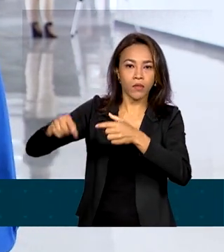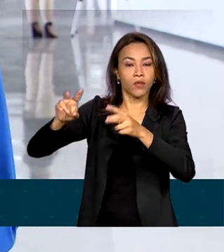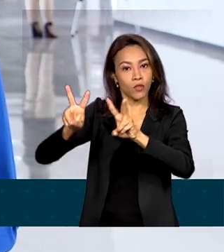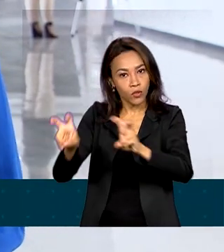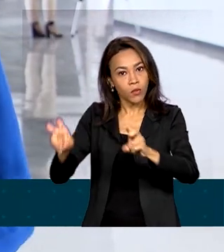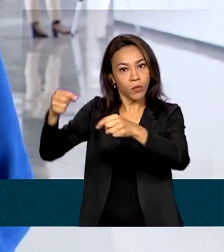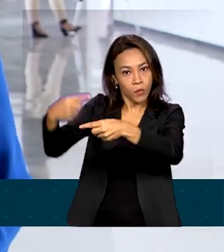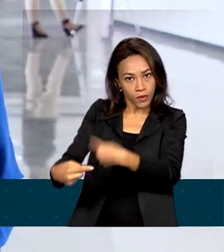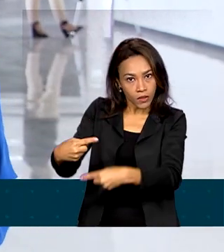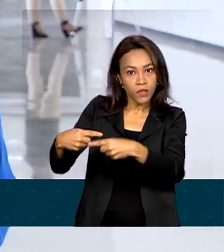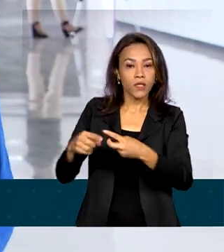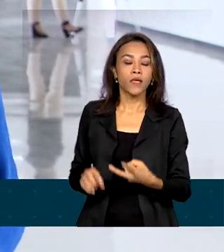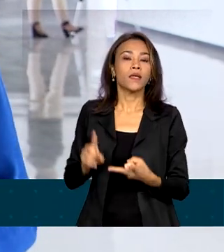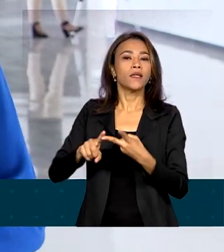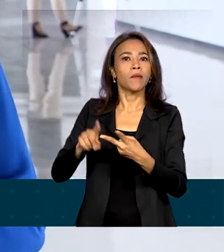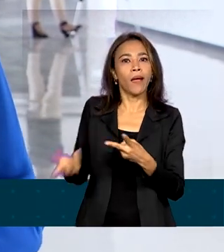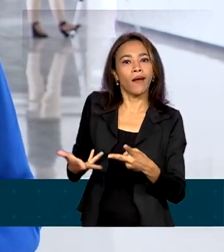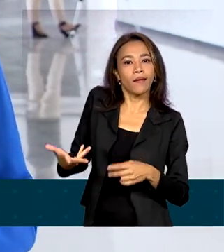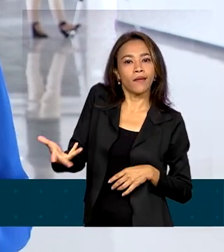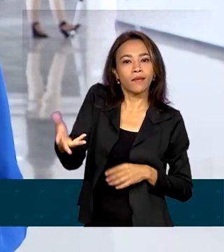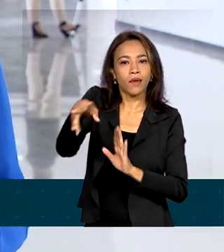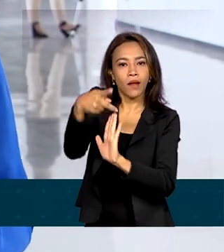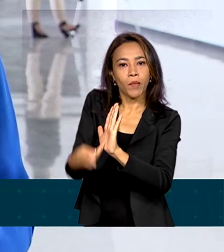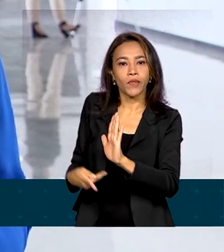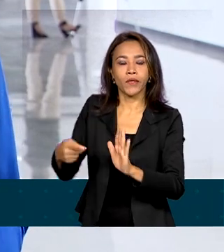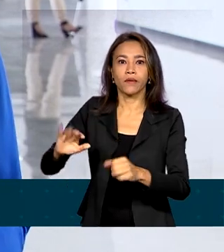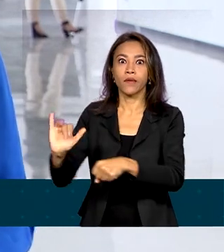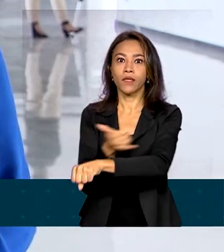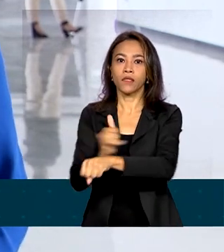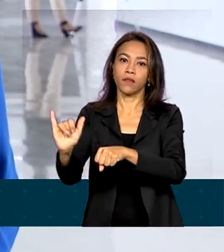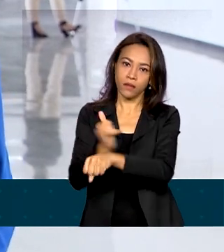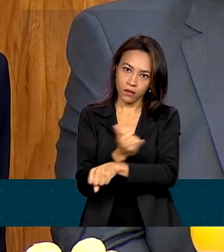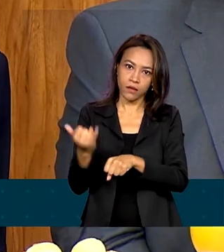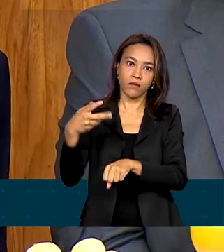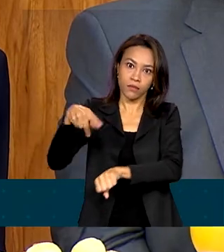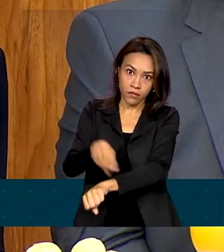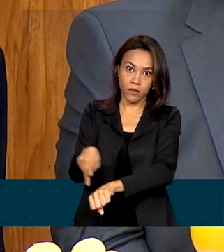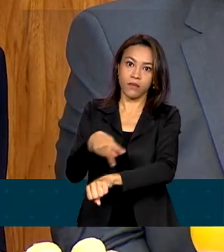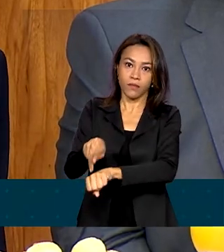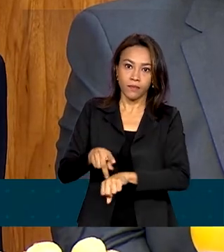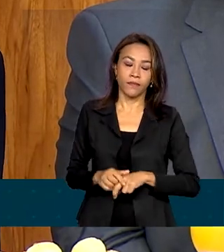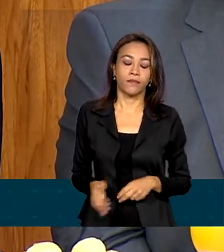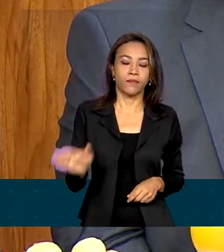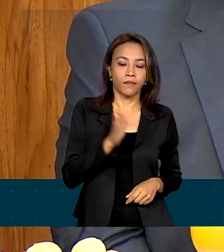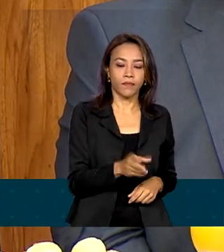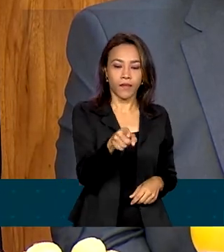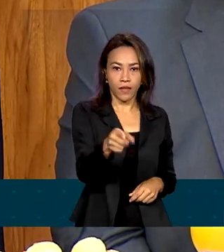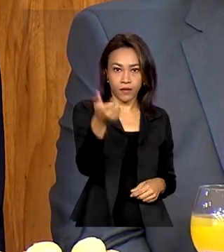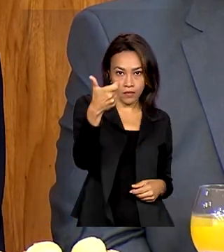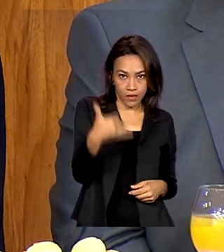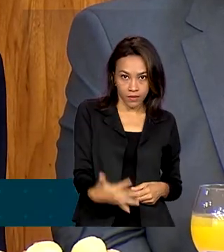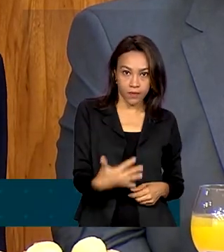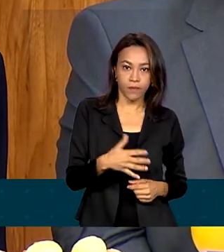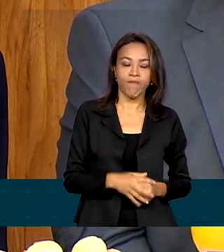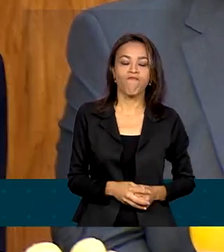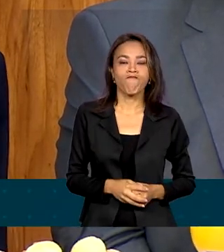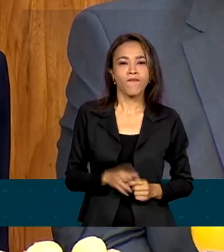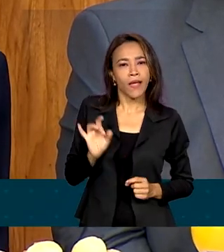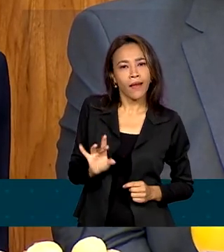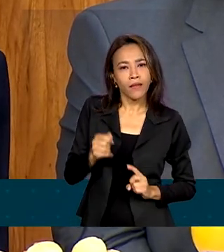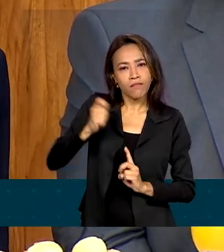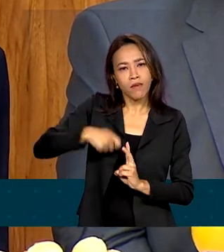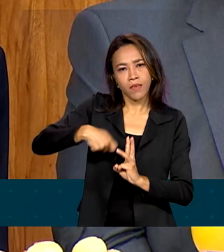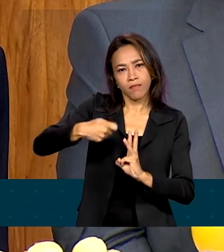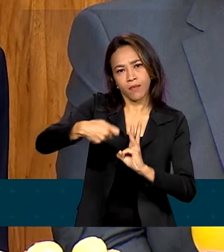acelerar a aprovação de projetos estratégicos para o país. Essa ideia é a gente buscar mensalmente se